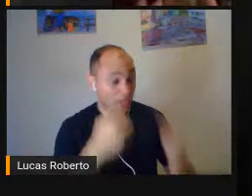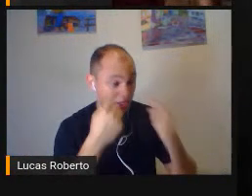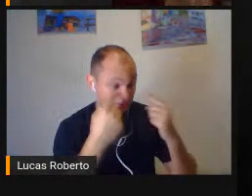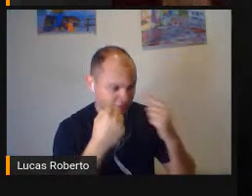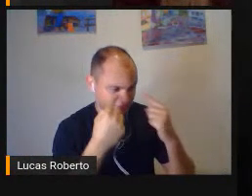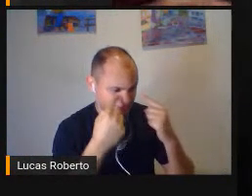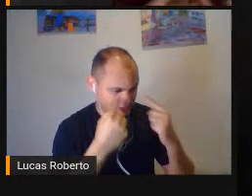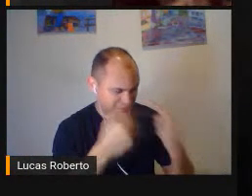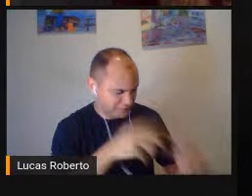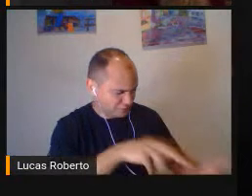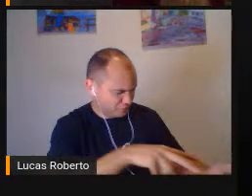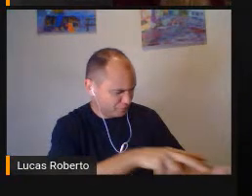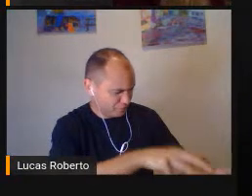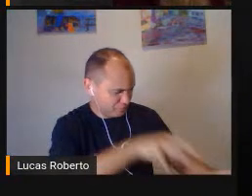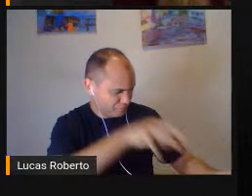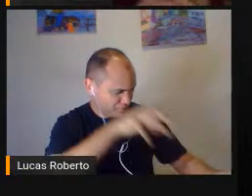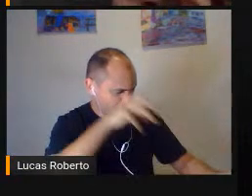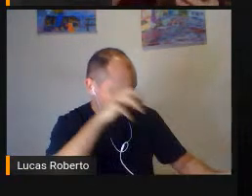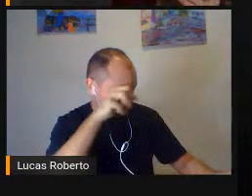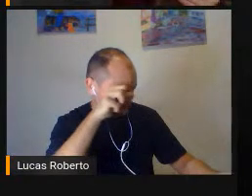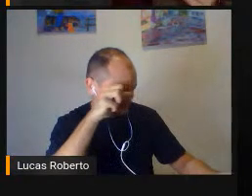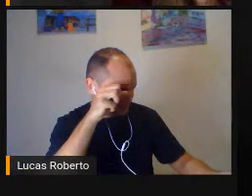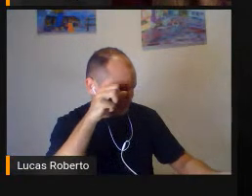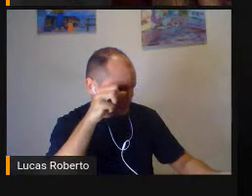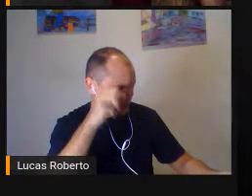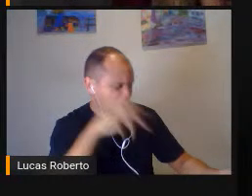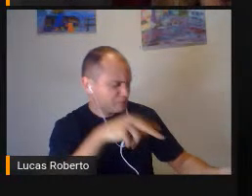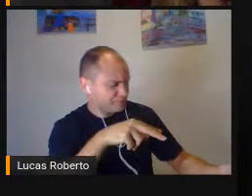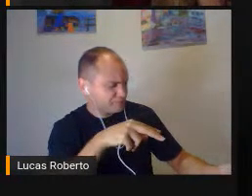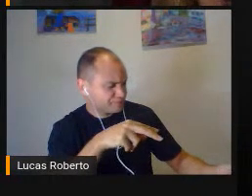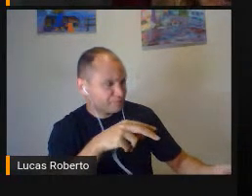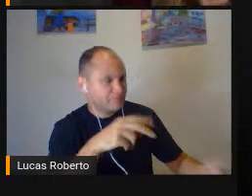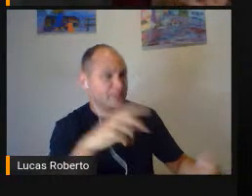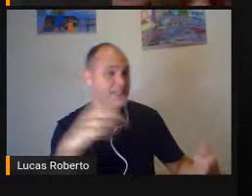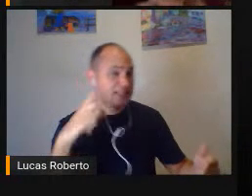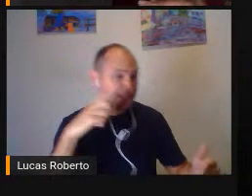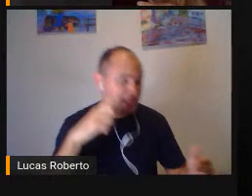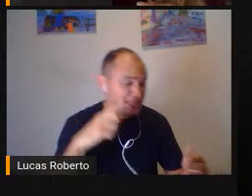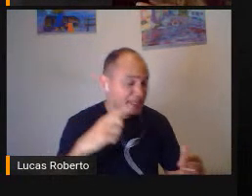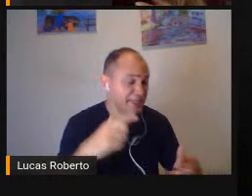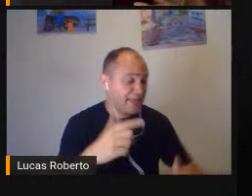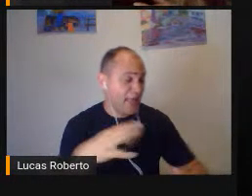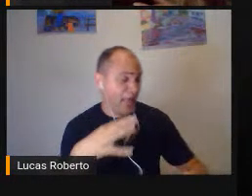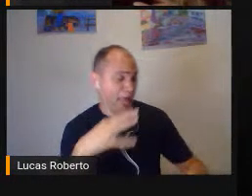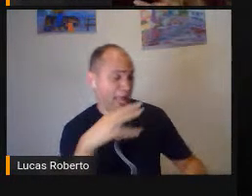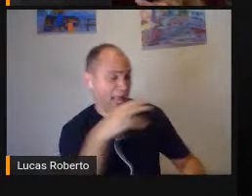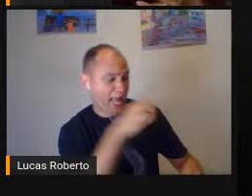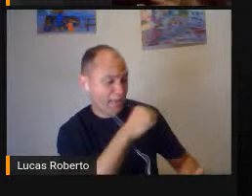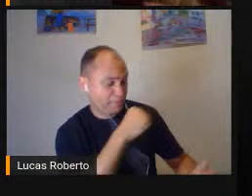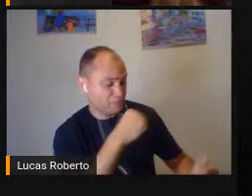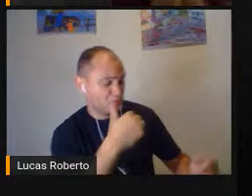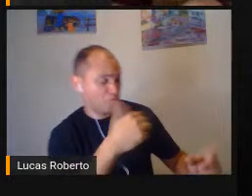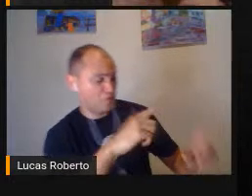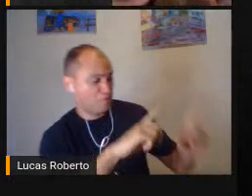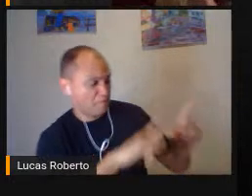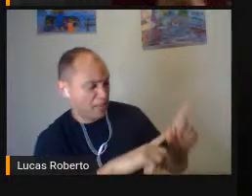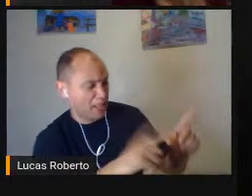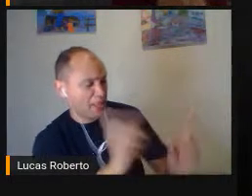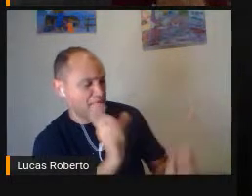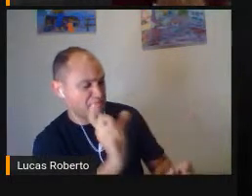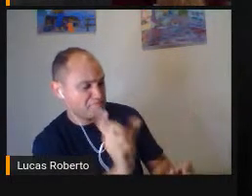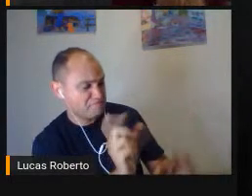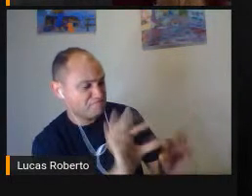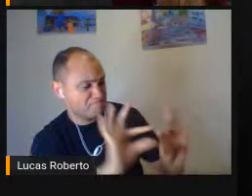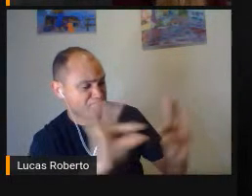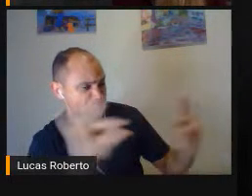Globalmente Sinteticamente O que possibilita Uma certa agilidade Na visualização De palavras E frases Ou conteúdos